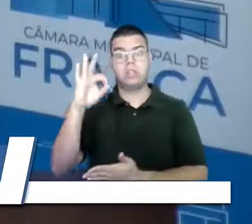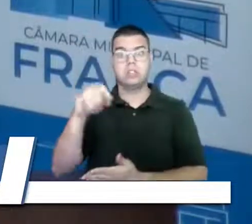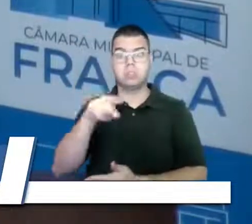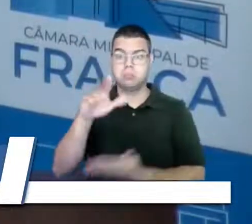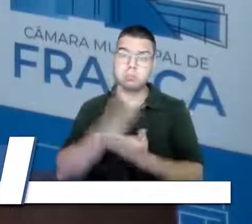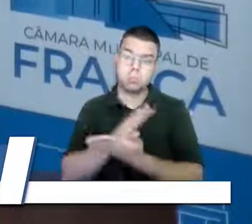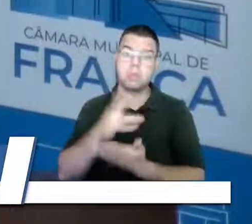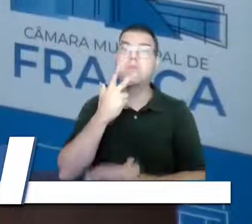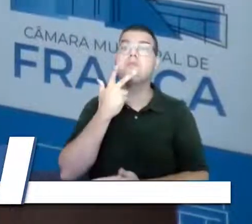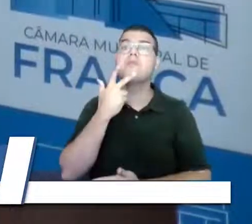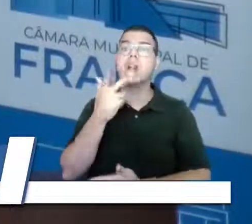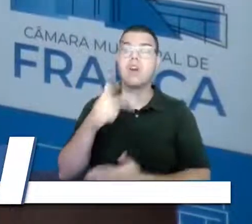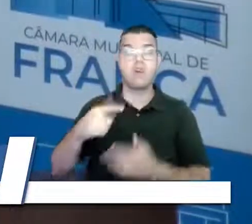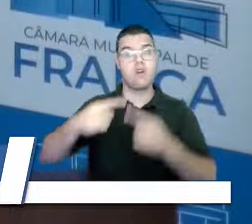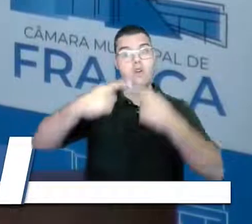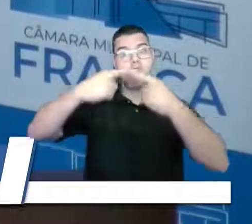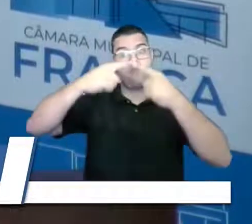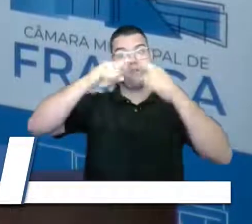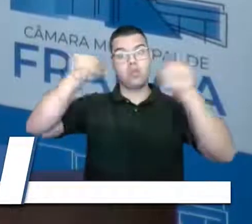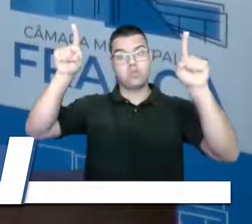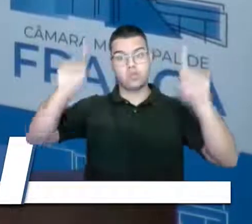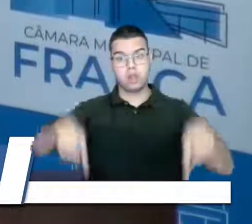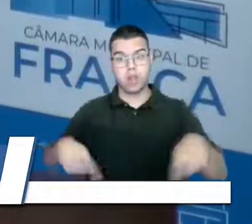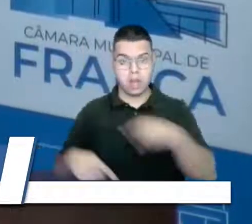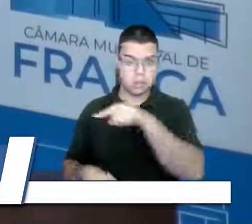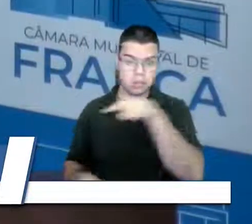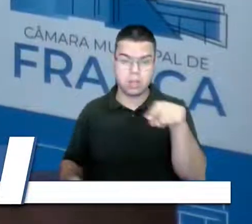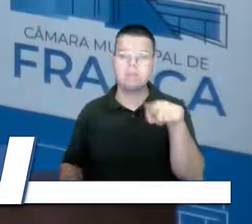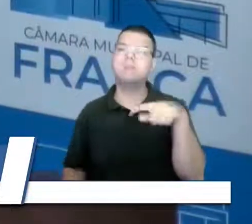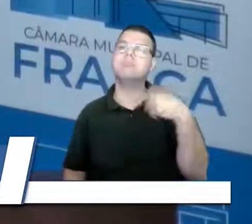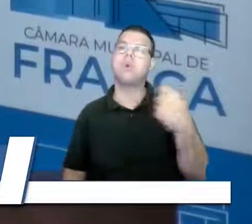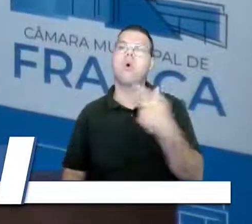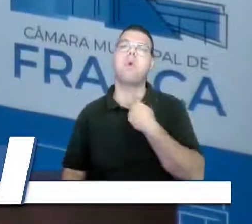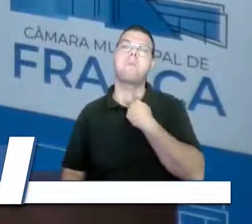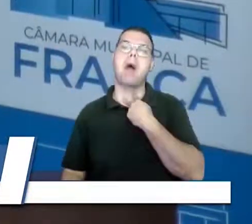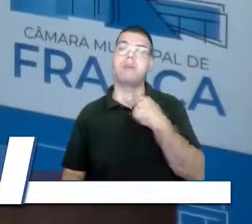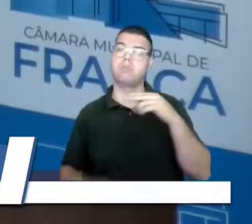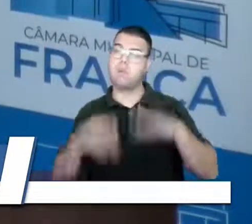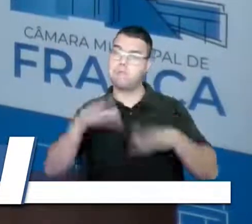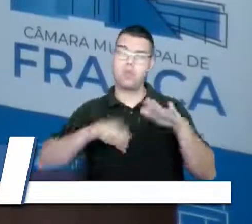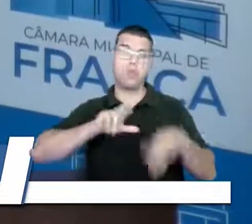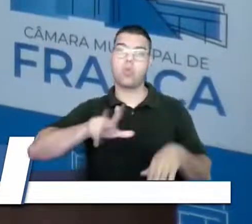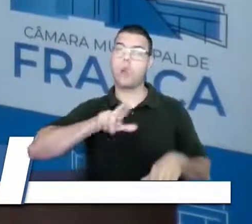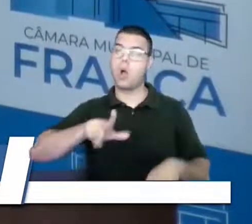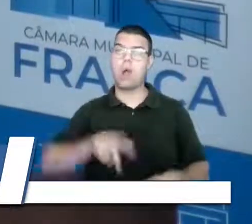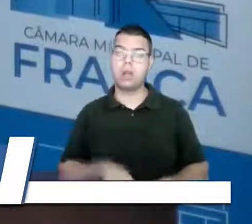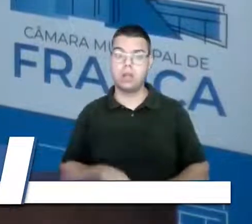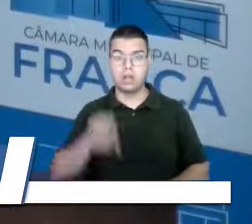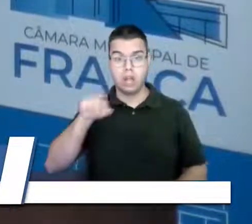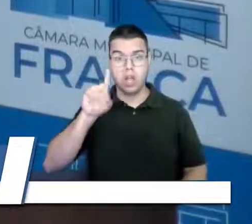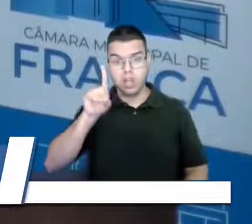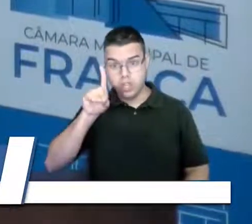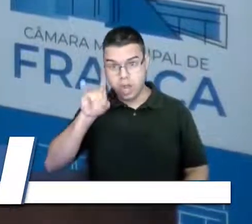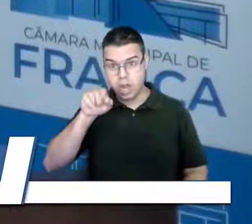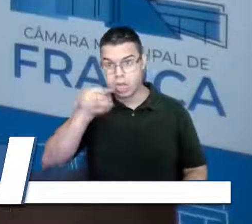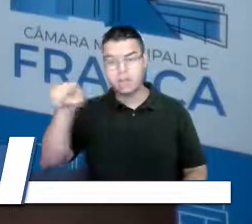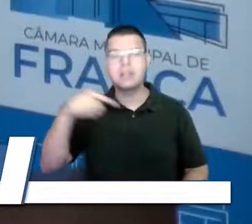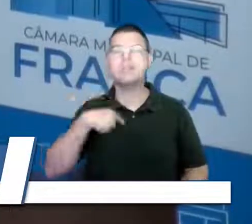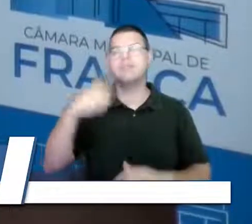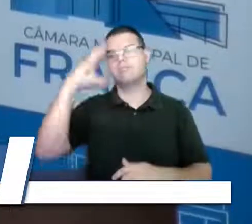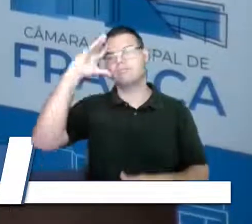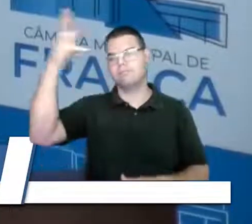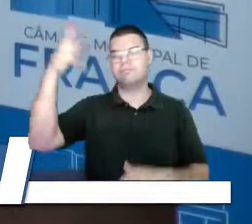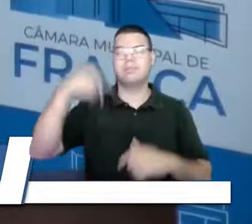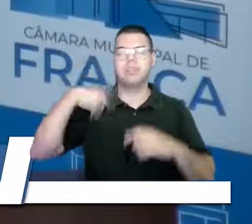funcionário que está lá na rua é o culpado, e muitas vezes não é. Então, nesse dia, eu resolvi fazer essa homenagem a